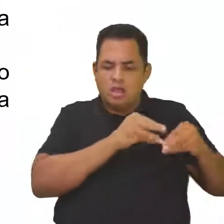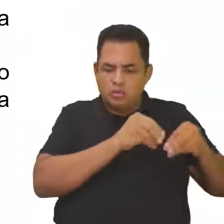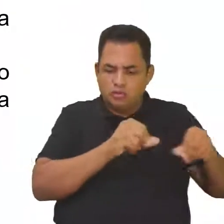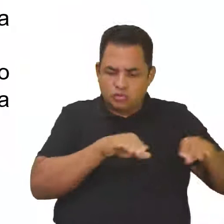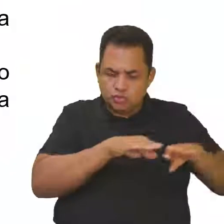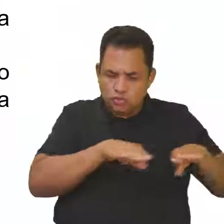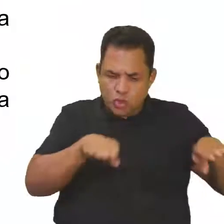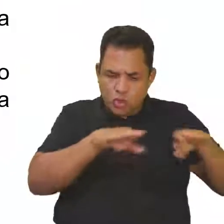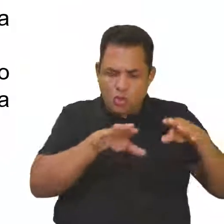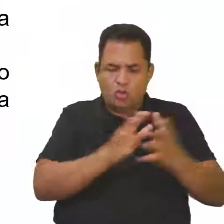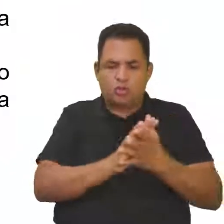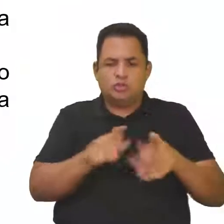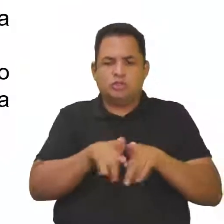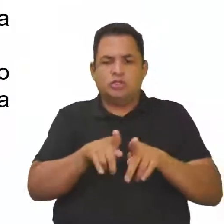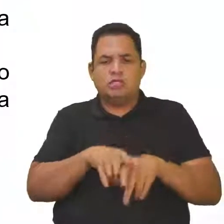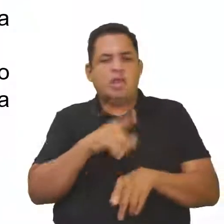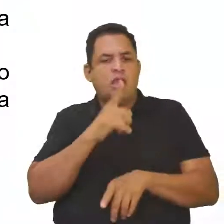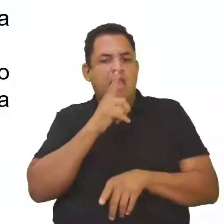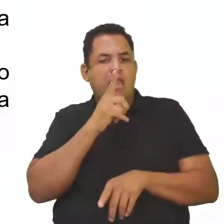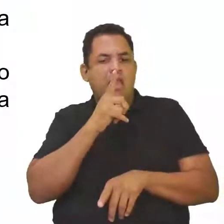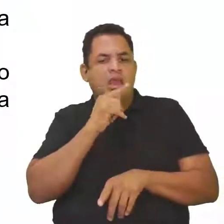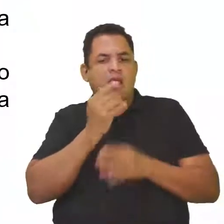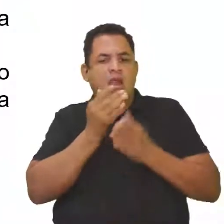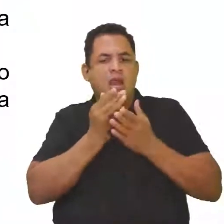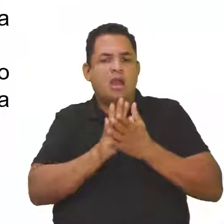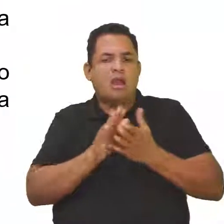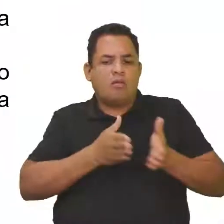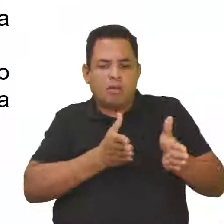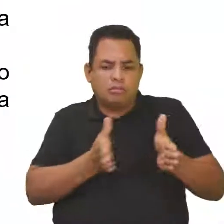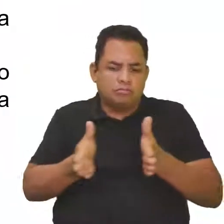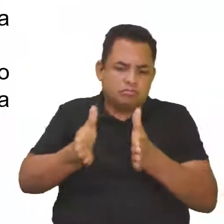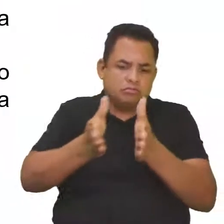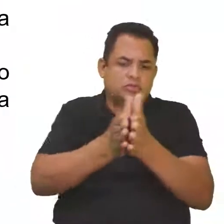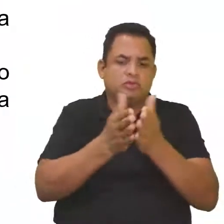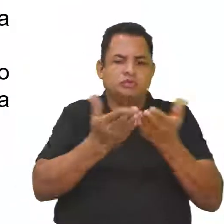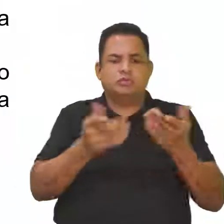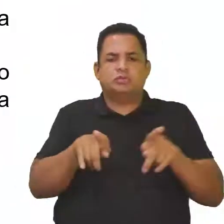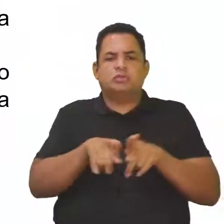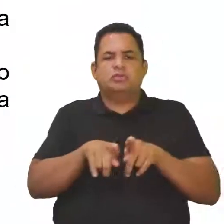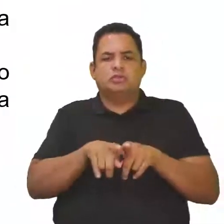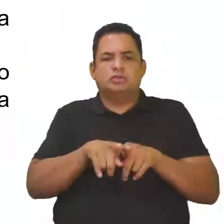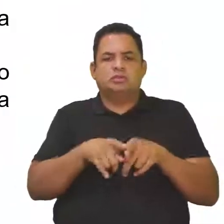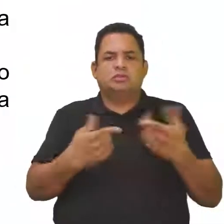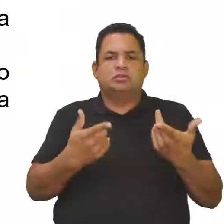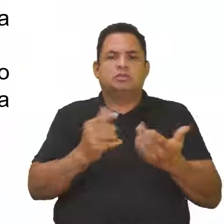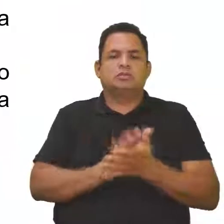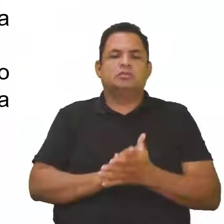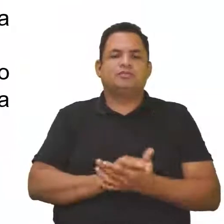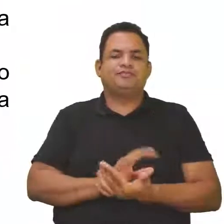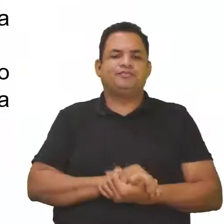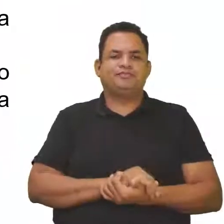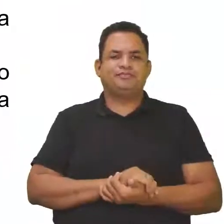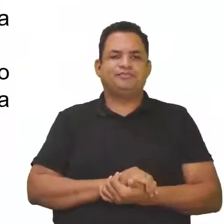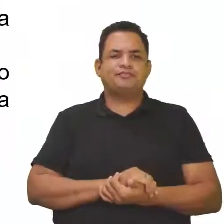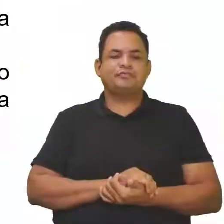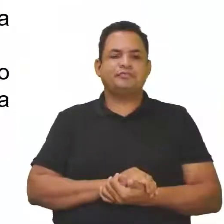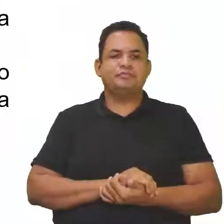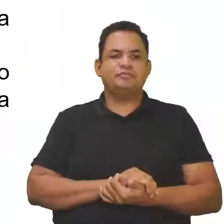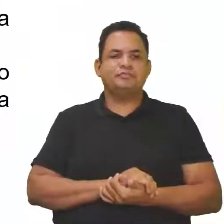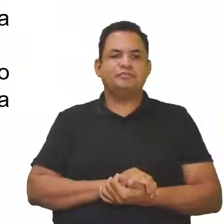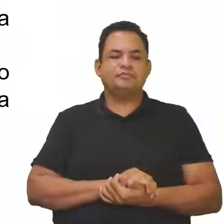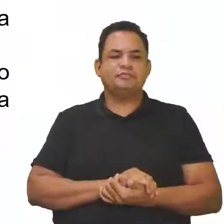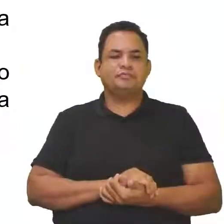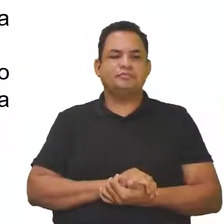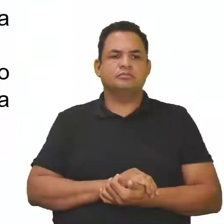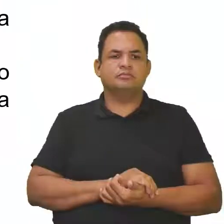Nós temos alguns agrotóxicos que são solúveis em água, o que faz com que eles comprometam a vida aquática